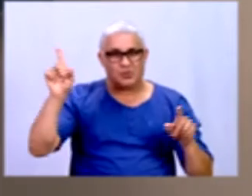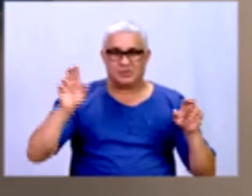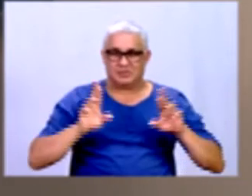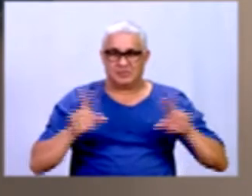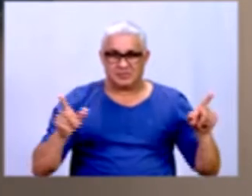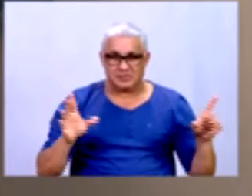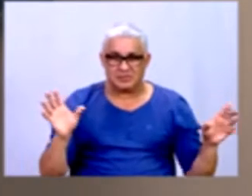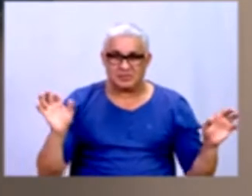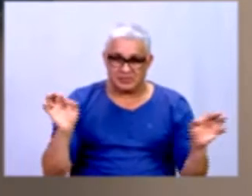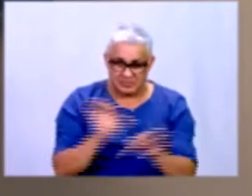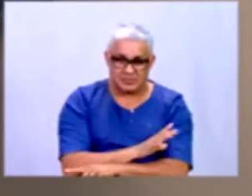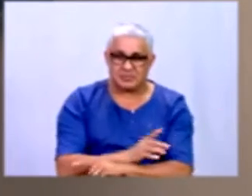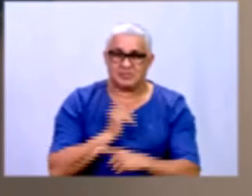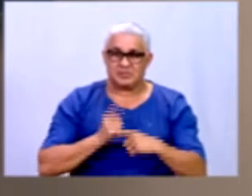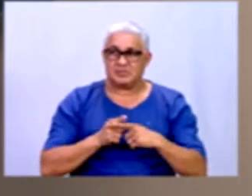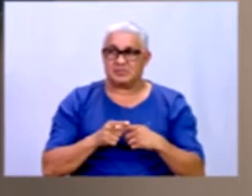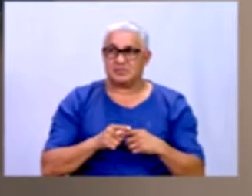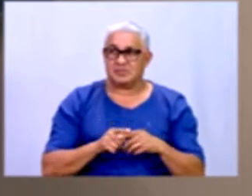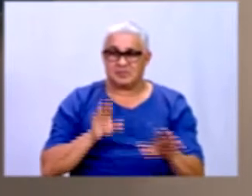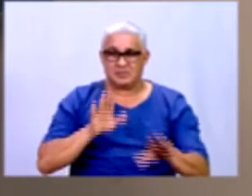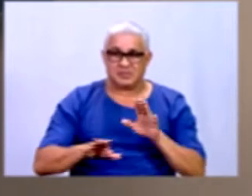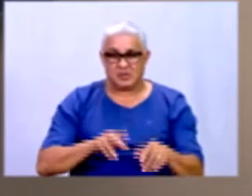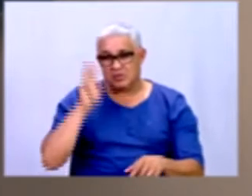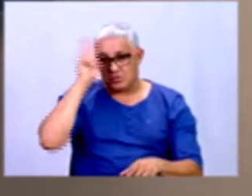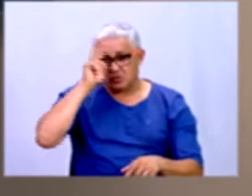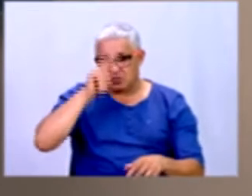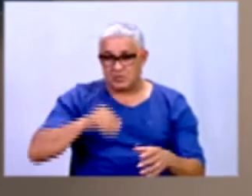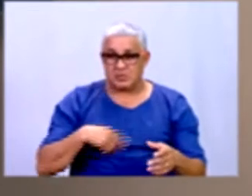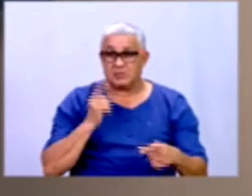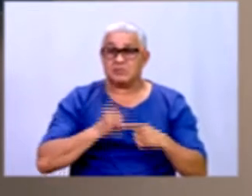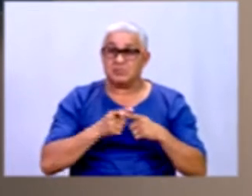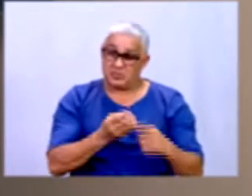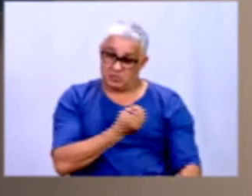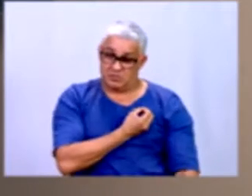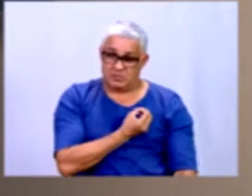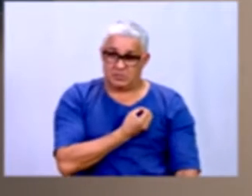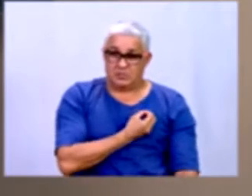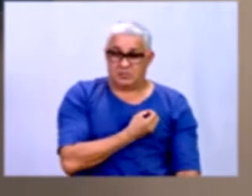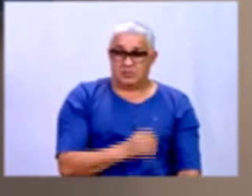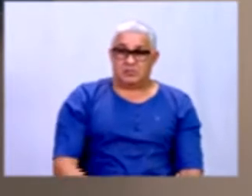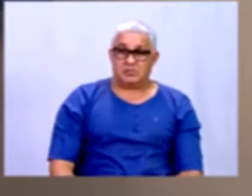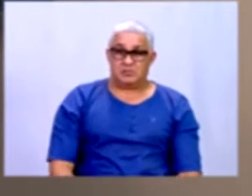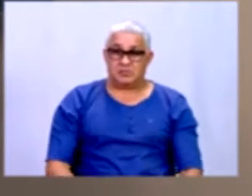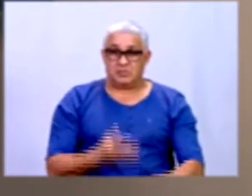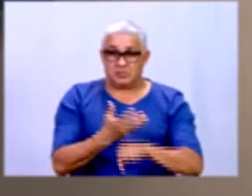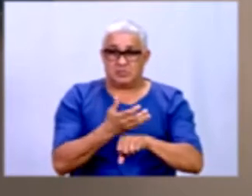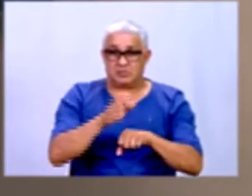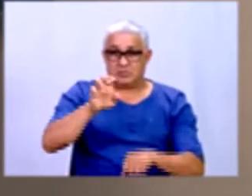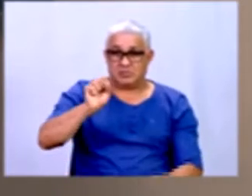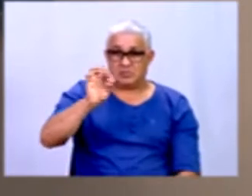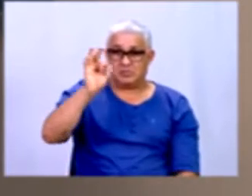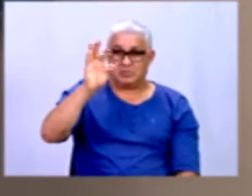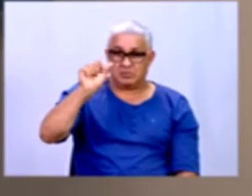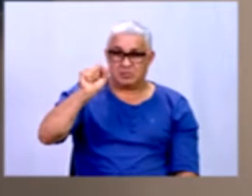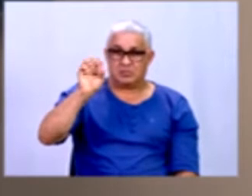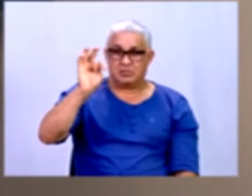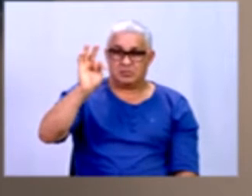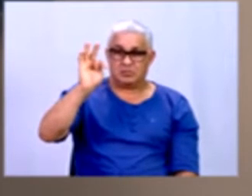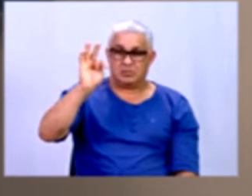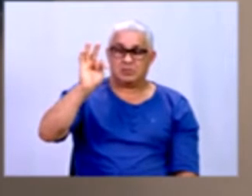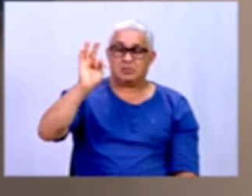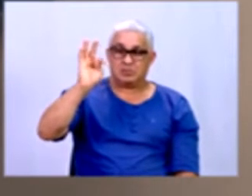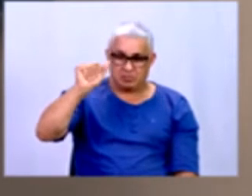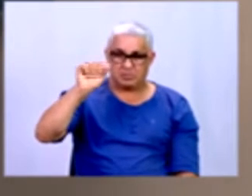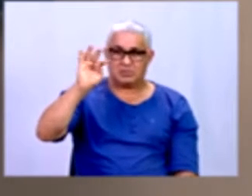conclusão, por que, às vezes, pegar um histórico, por que as notas em estatística caíram nos últimos...